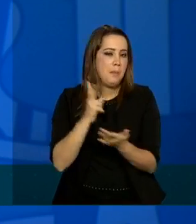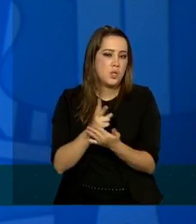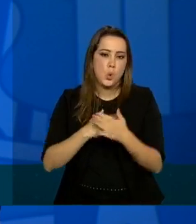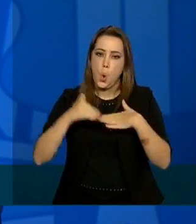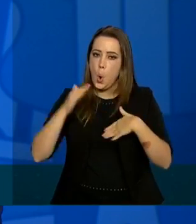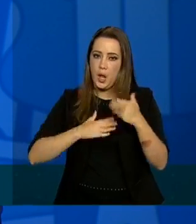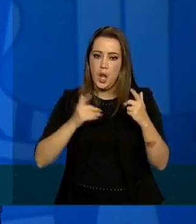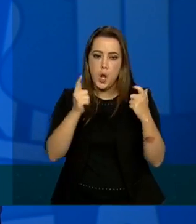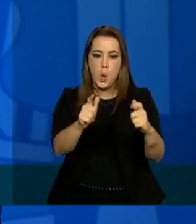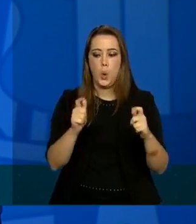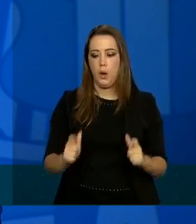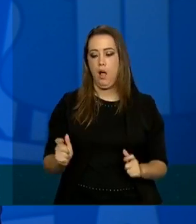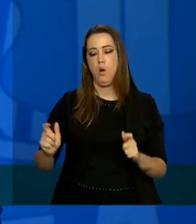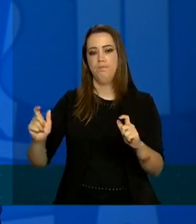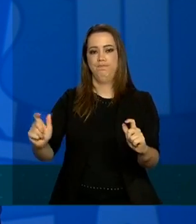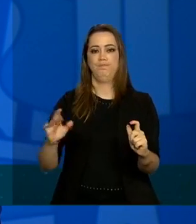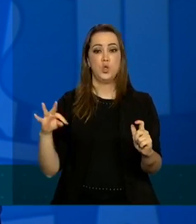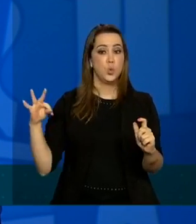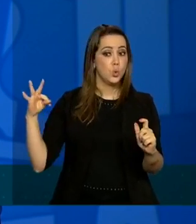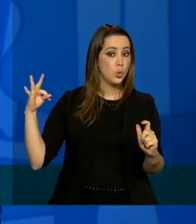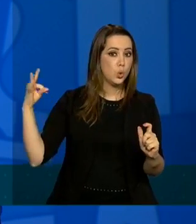todos os estados